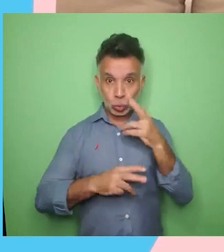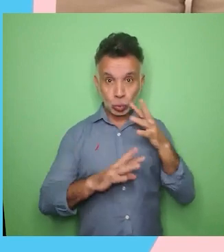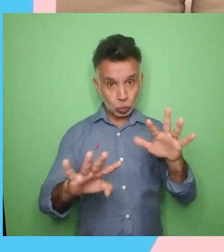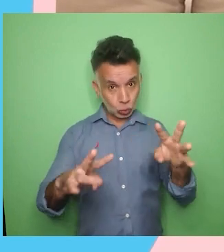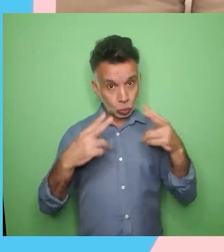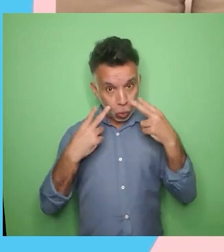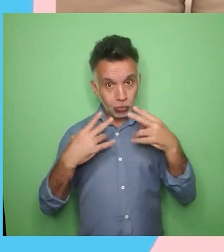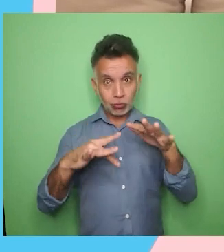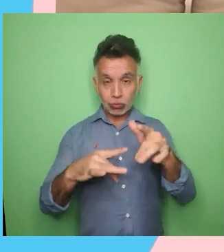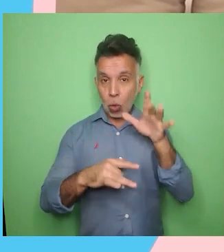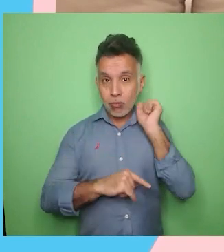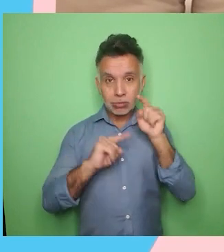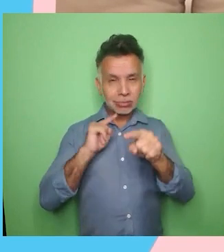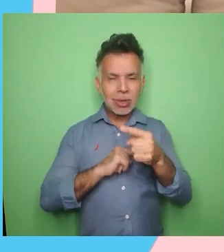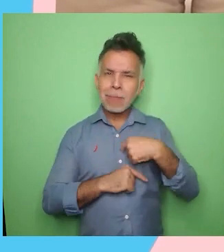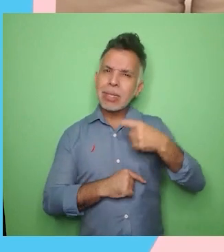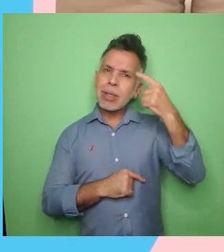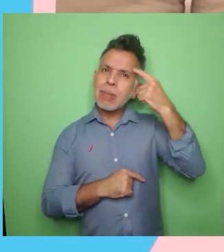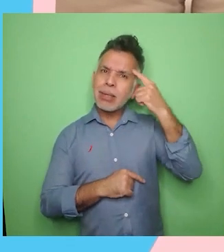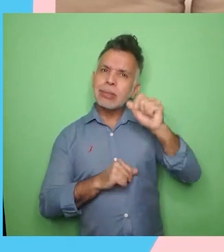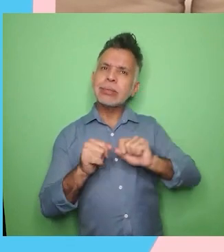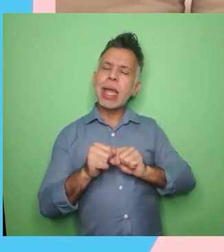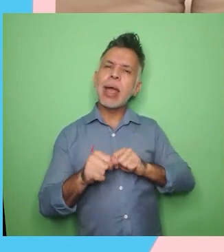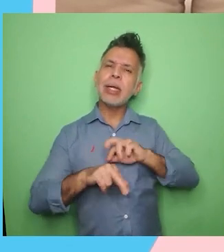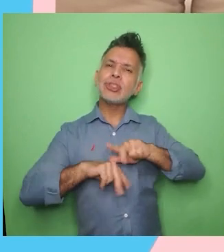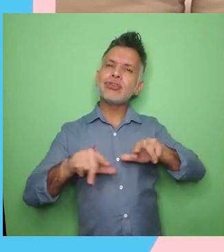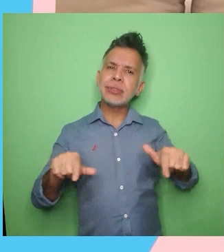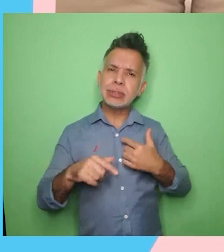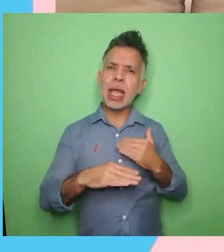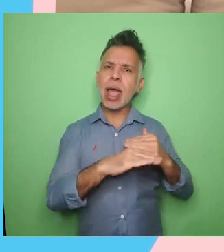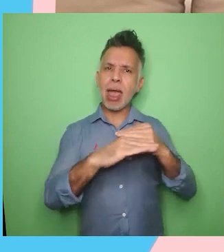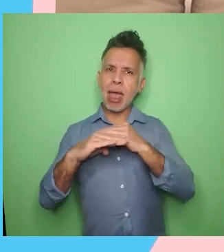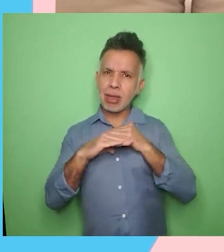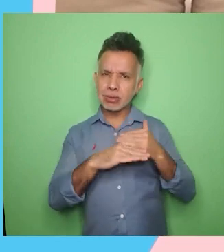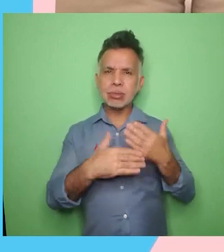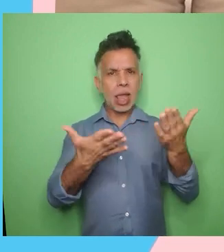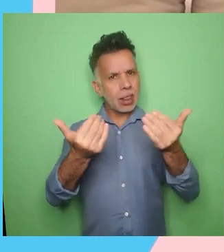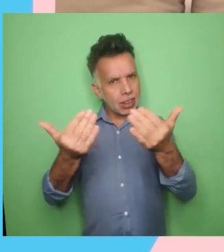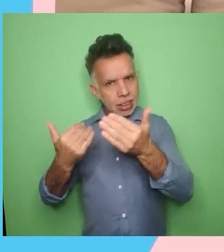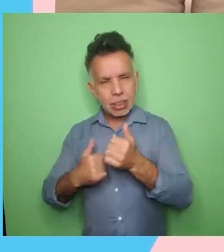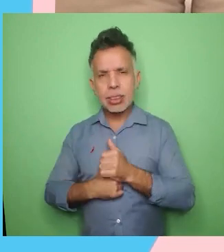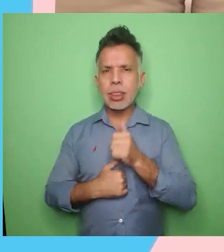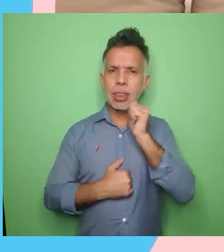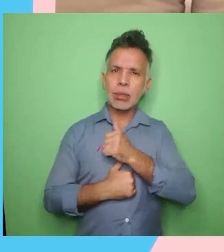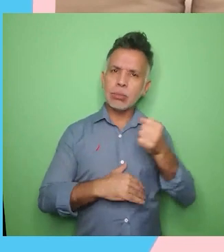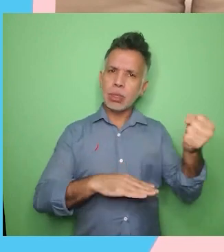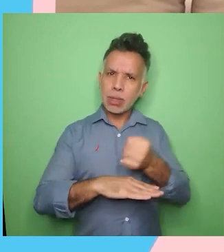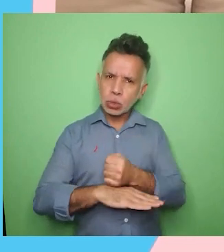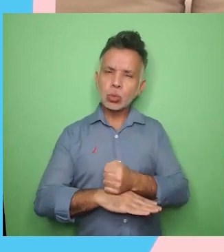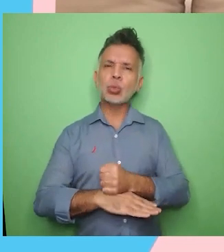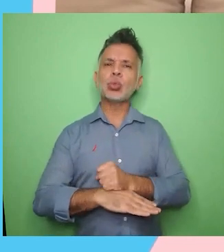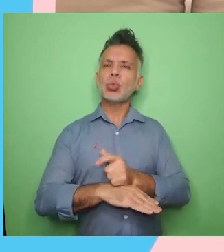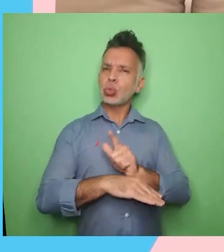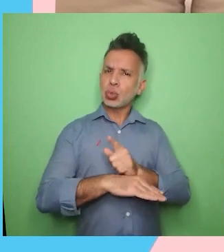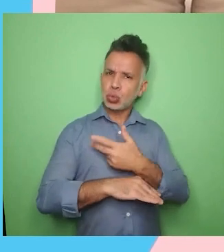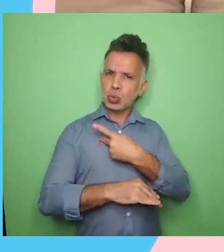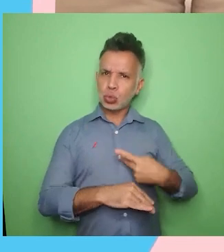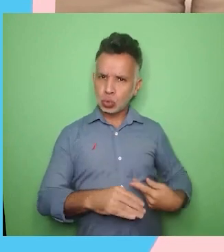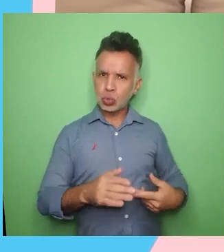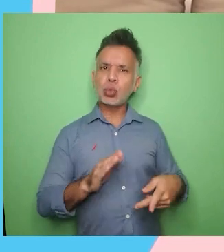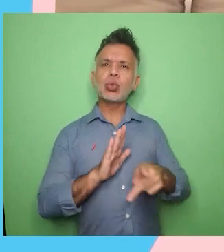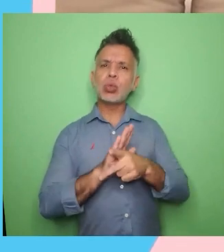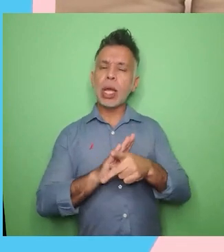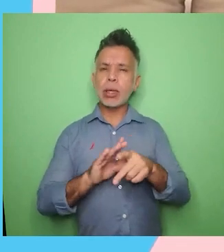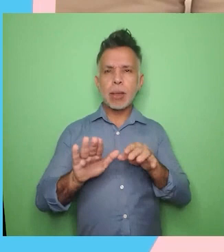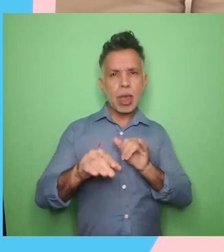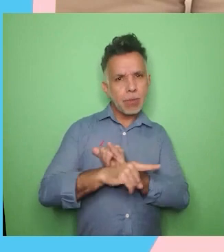e tragam as mulheres para a sua gestão e para a parte estratégica das suas organizações. A mulher, ela tem uma